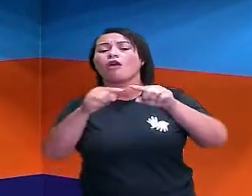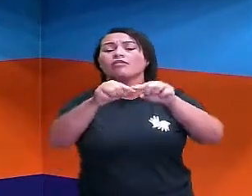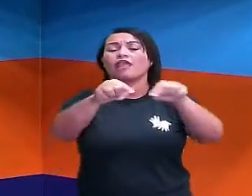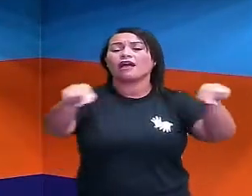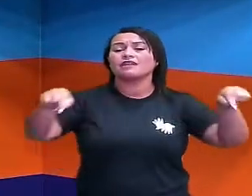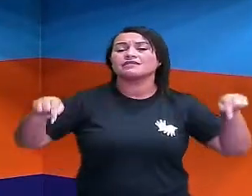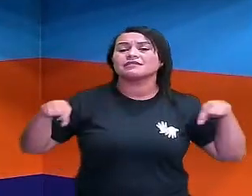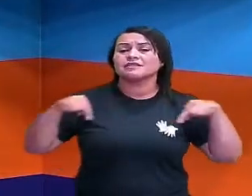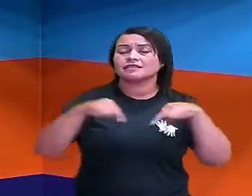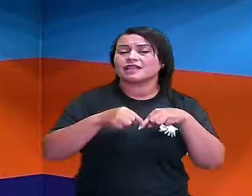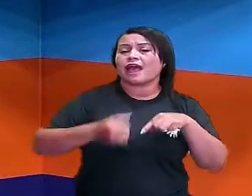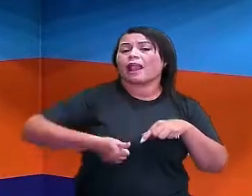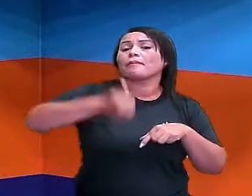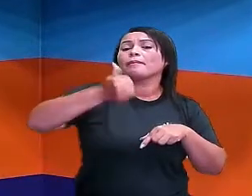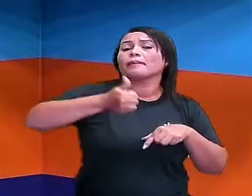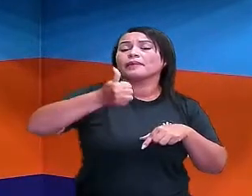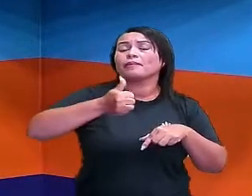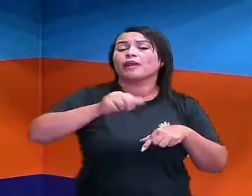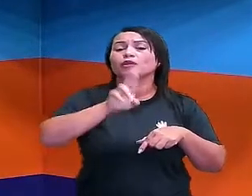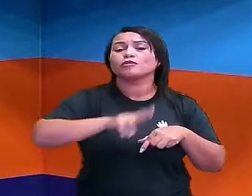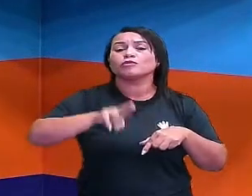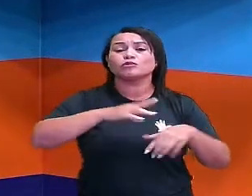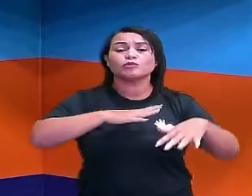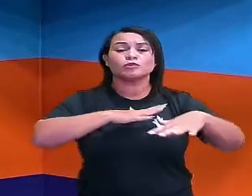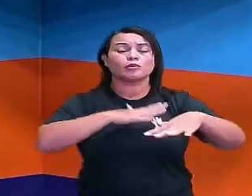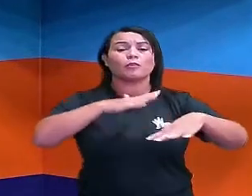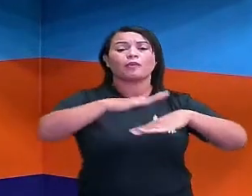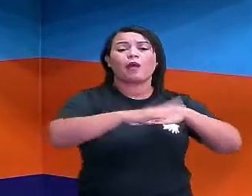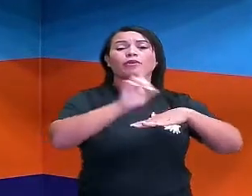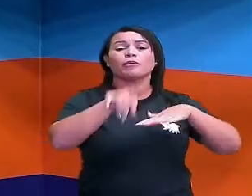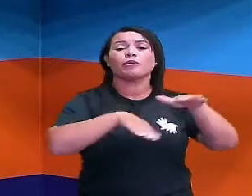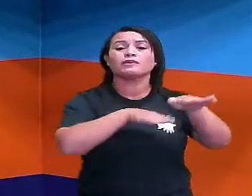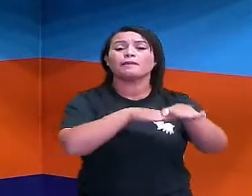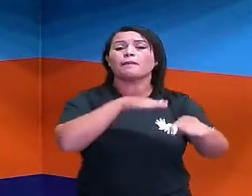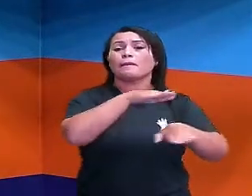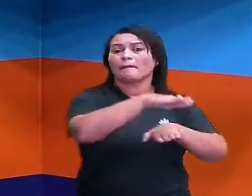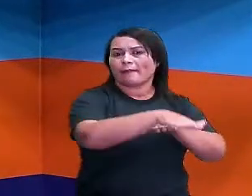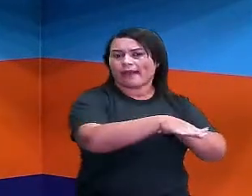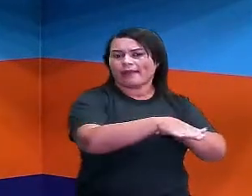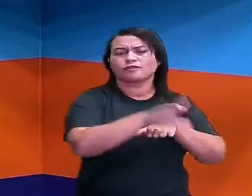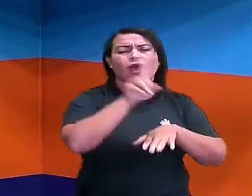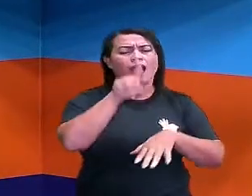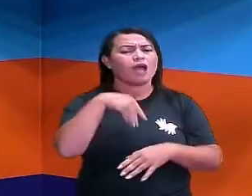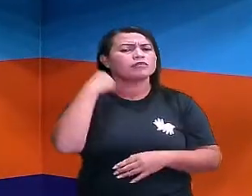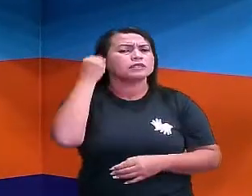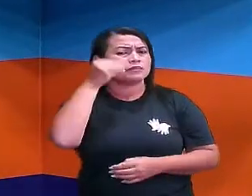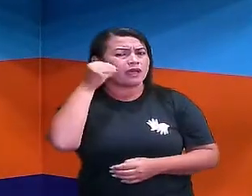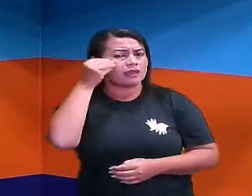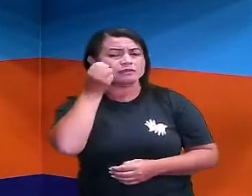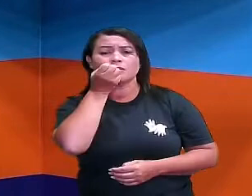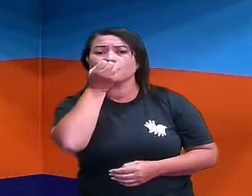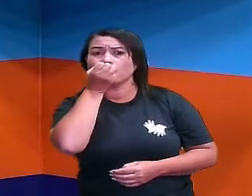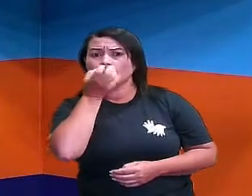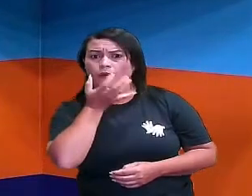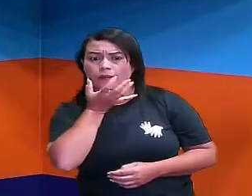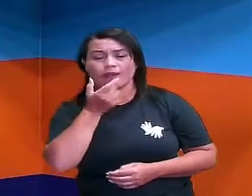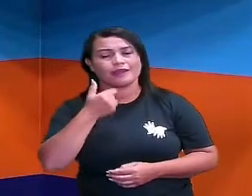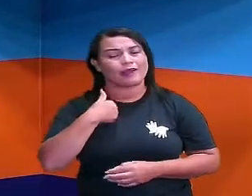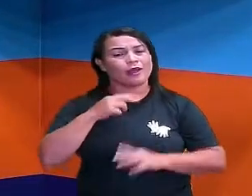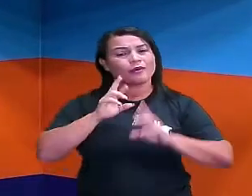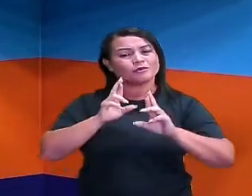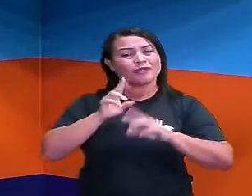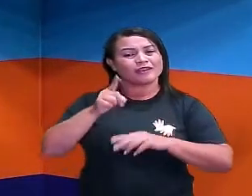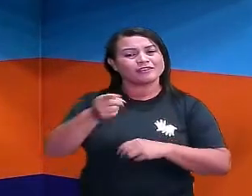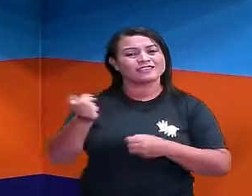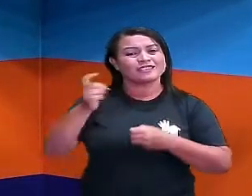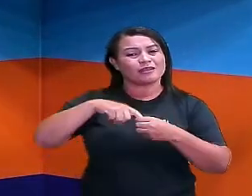vocês usam palmo, depois vocês usam passos, tá certo? É uma experiência muito boa e eu aguardo vocês